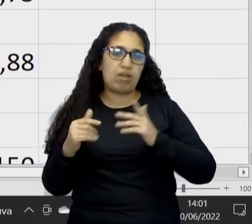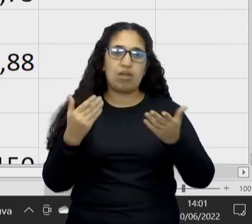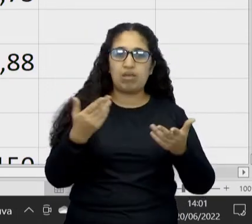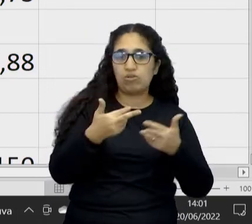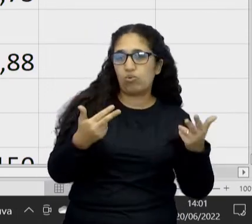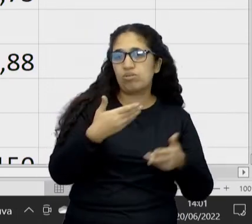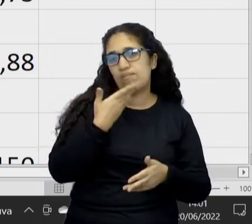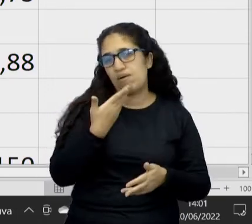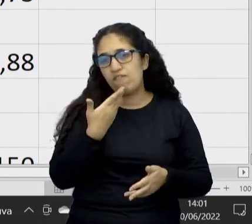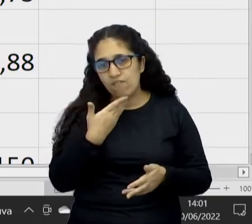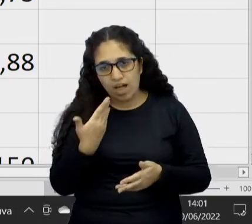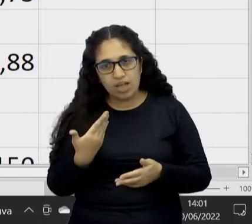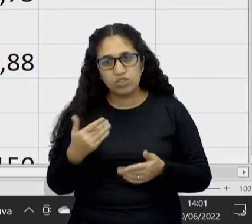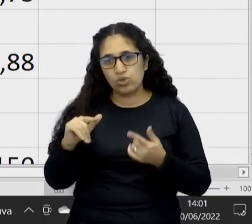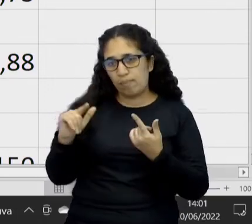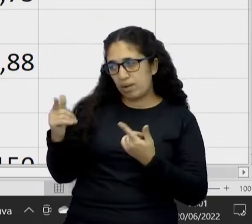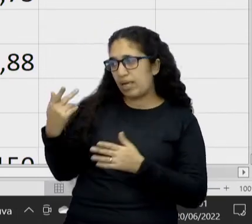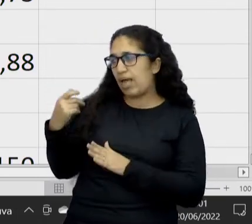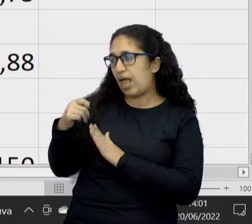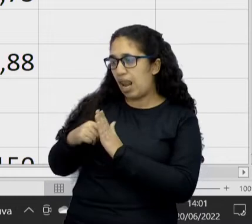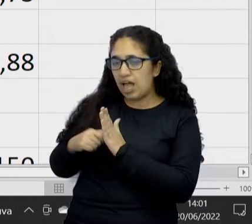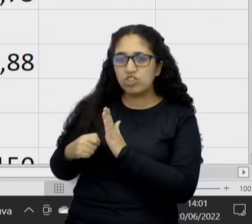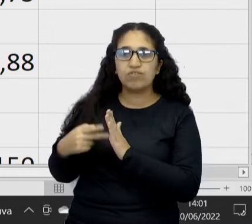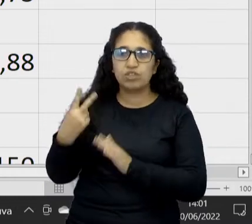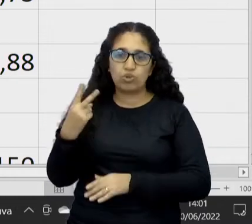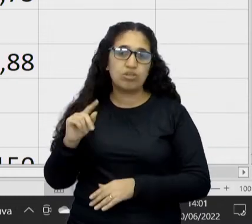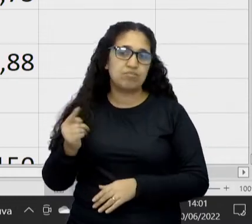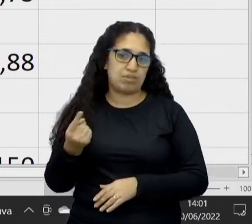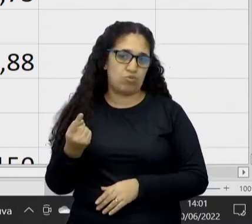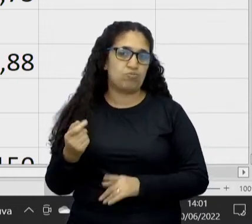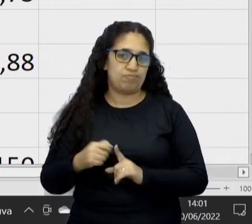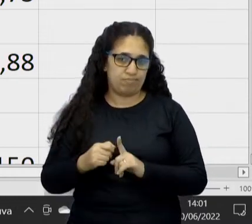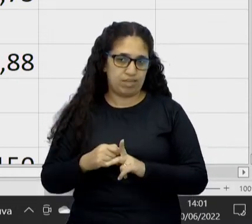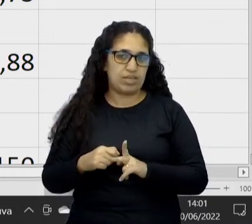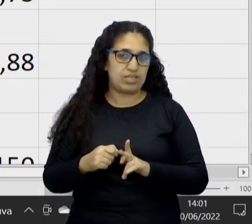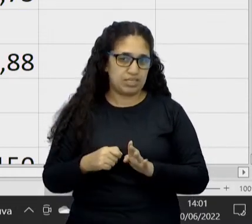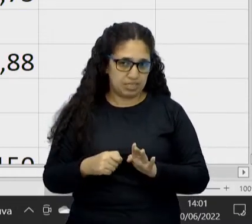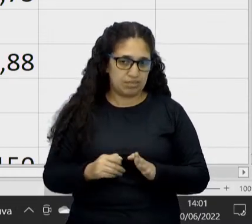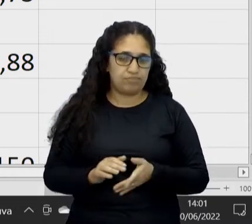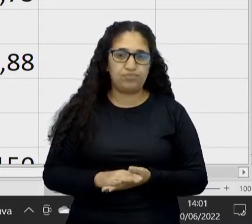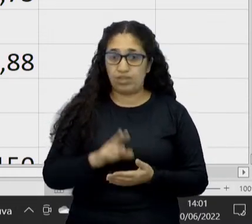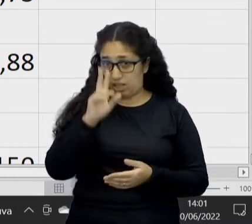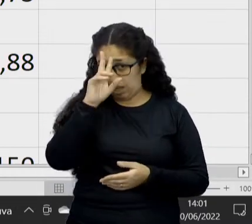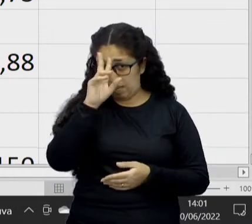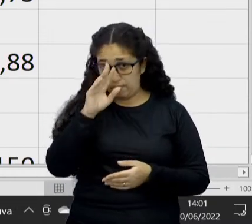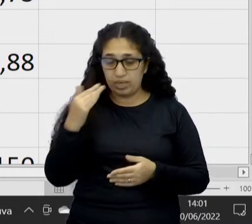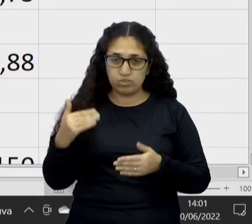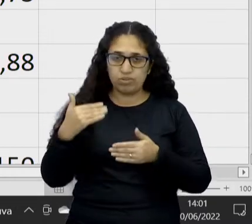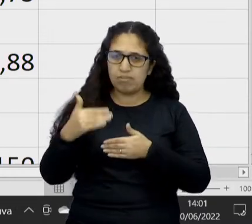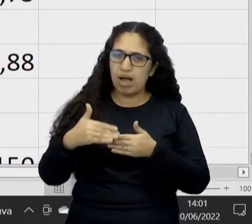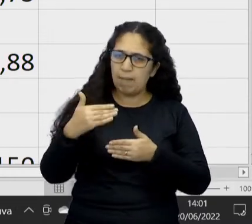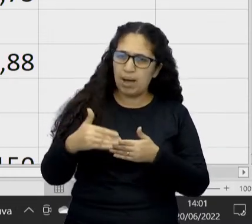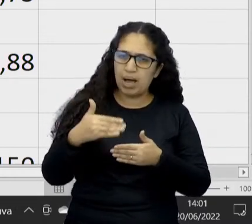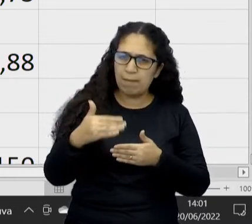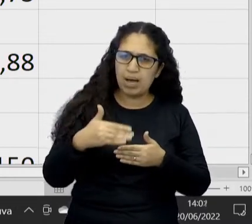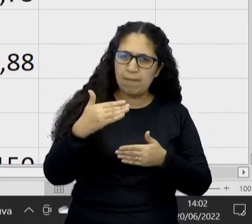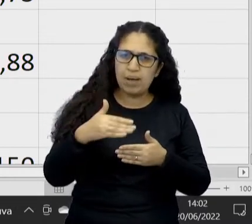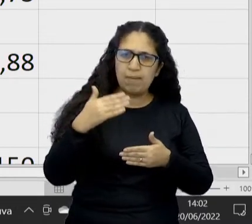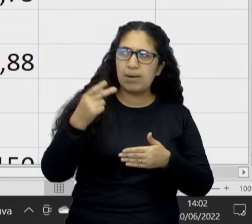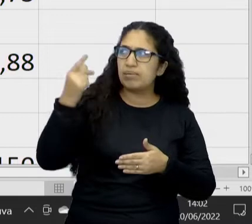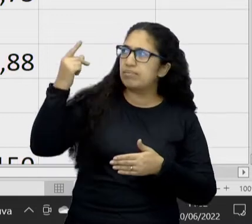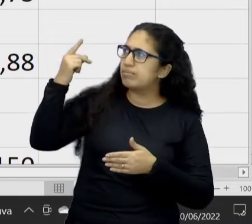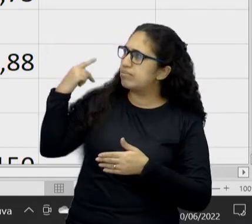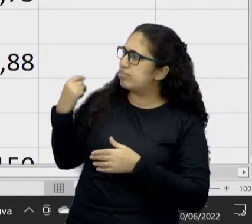já tinha essa dívida de R$2.000 aí para pagar. E lembrando que isso foi a longo prazo, ela começou a pensar nessa viagem em